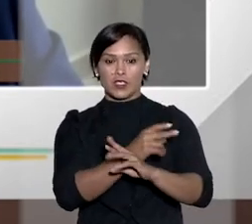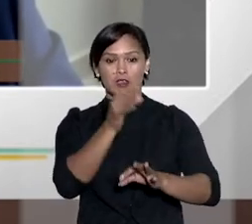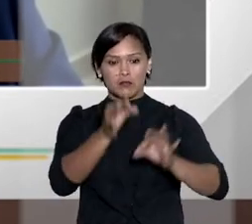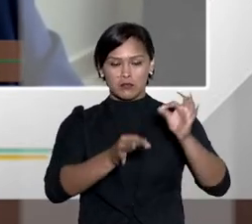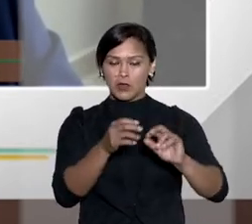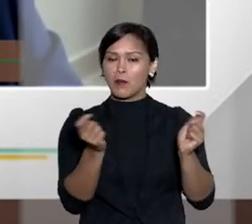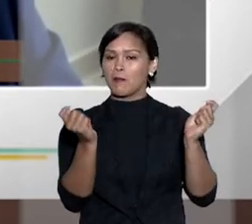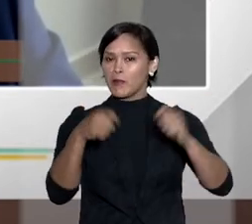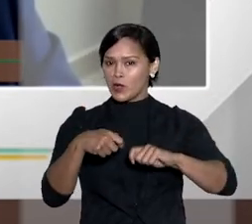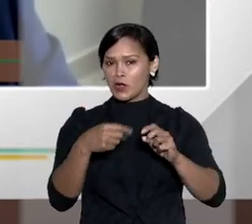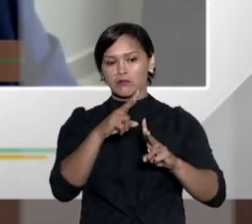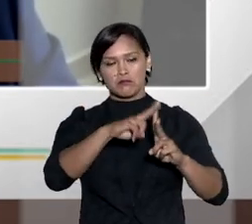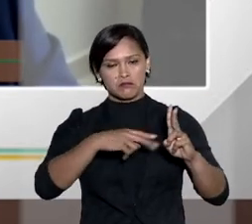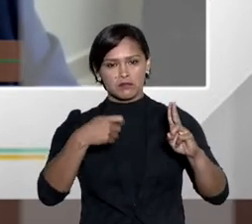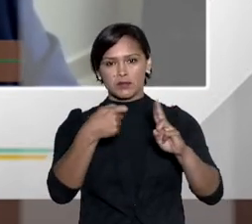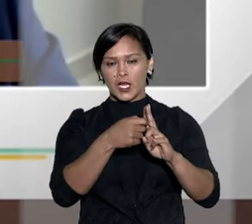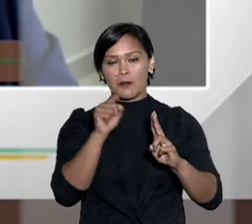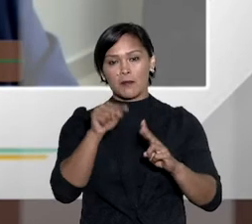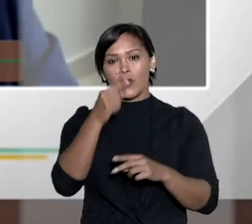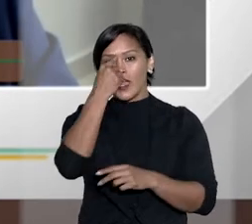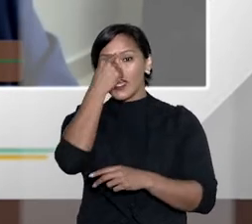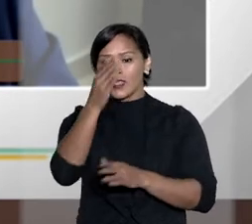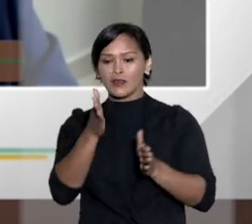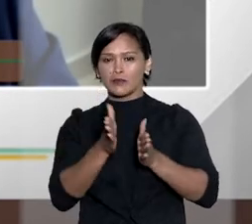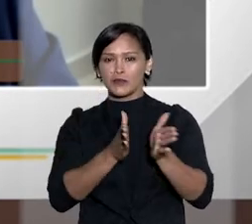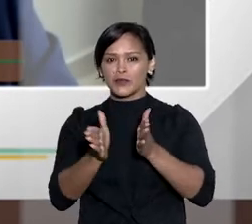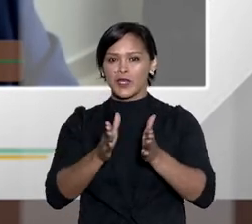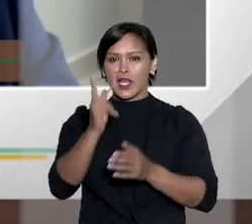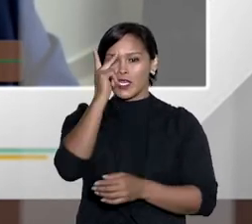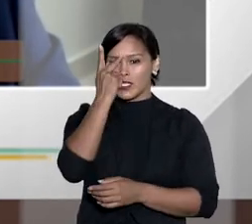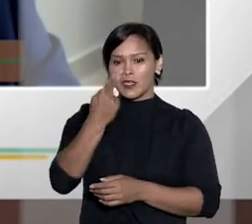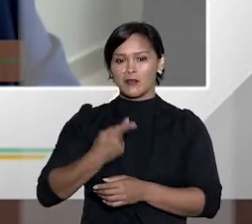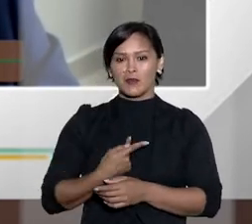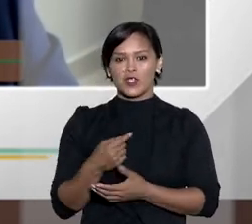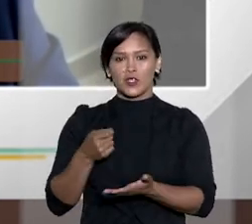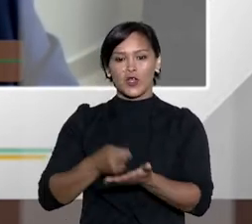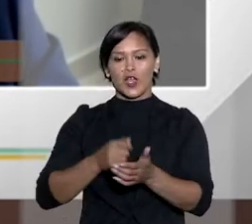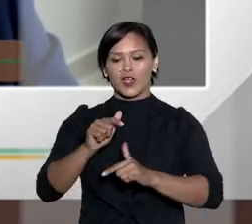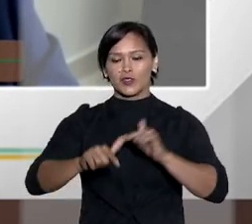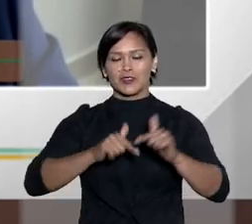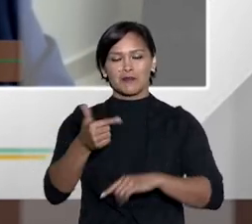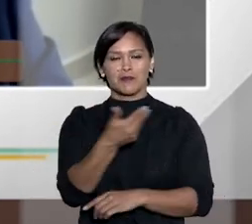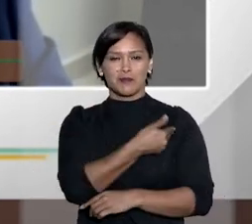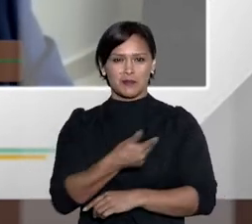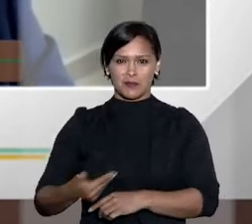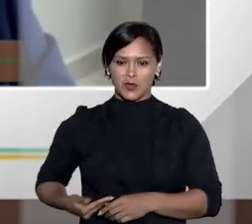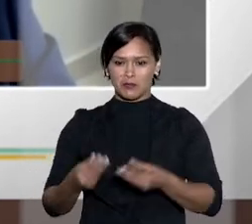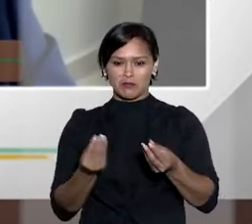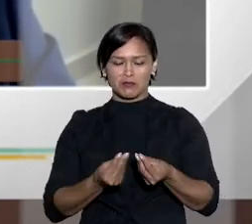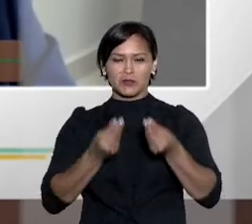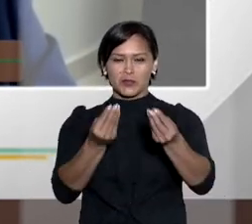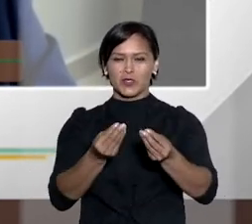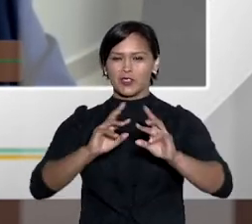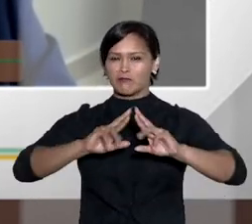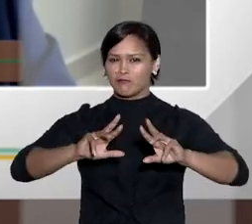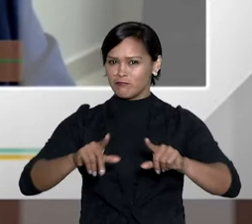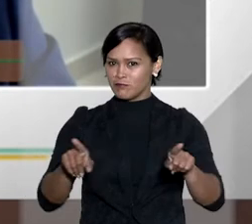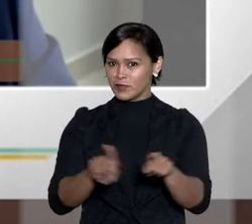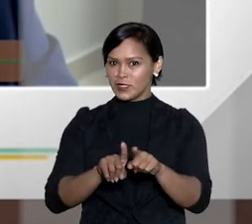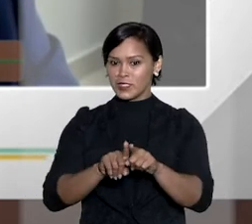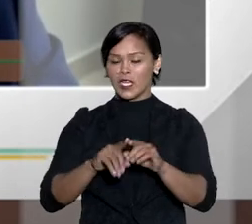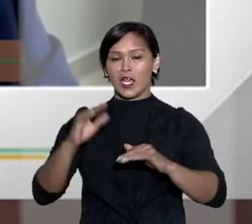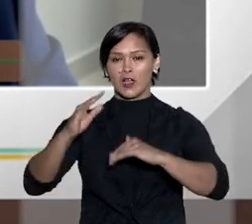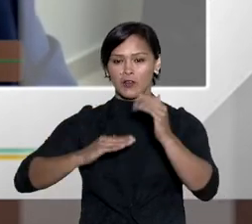porque a ideia é acesso da pessoa à prestação de serviço público, por isso esse tratamento diferenciado, a competência até de 60 salários